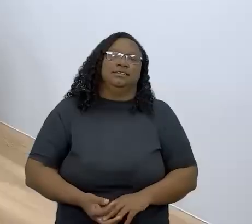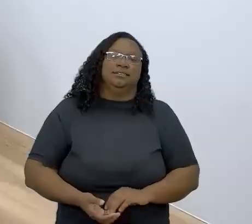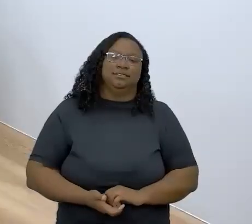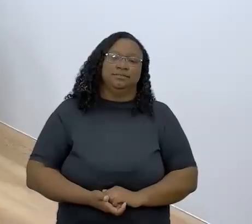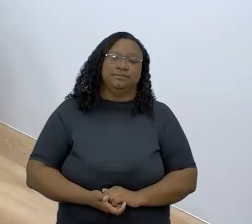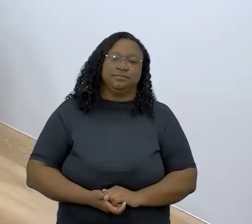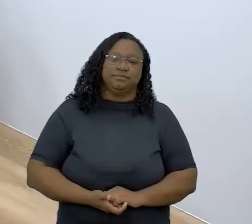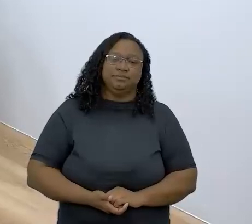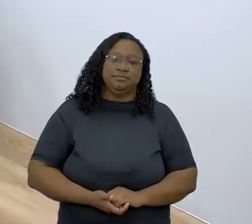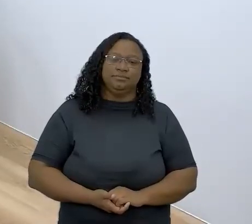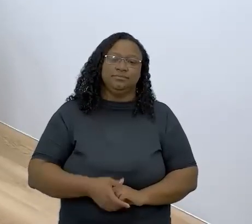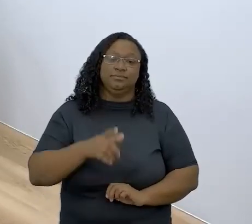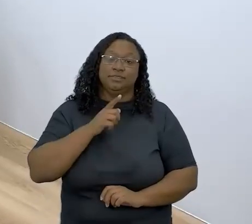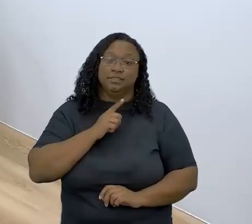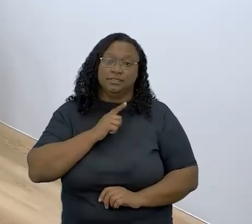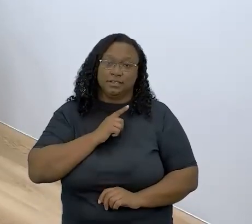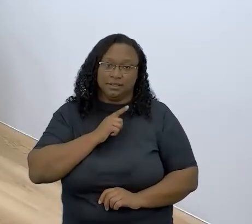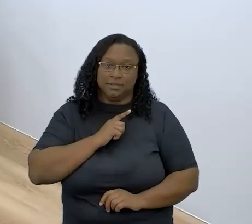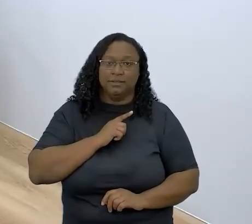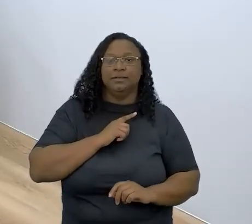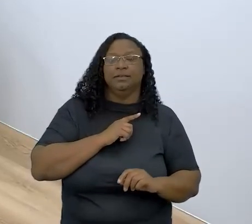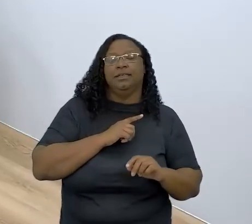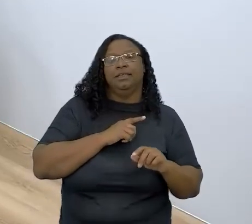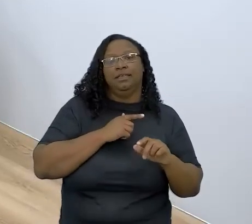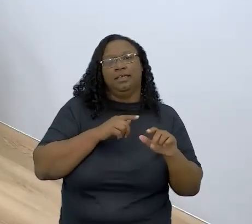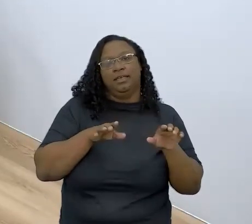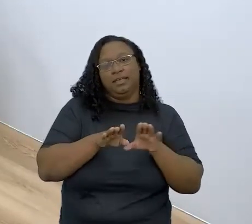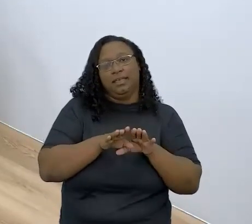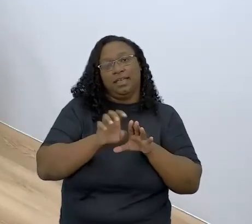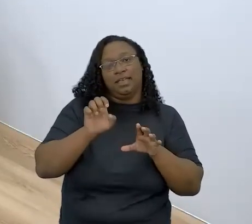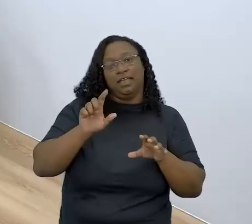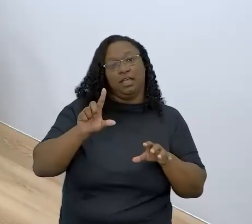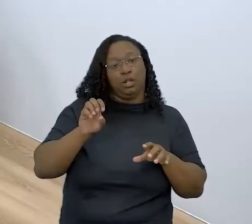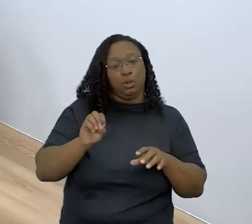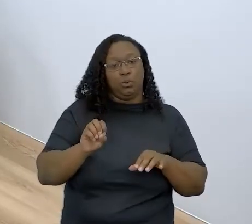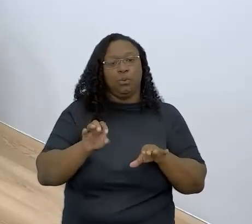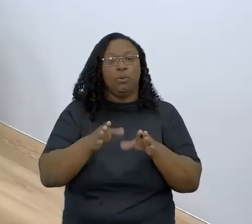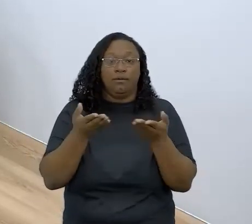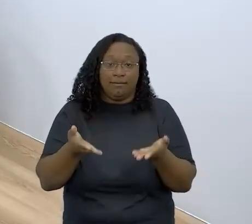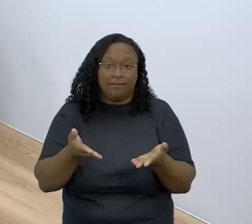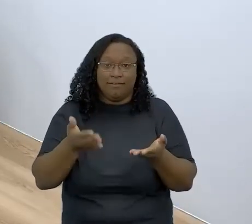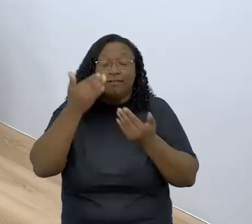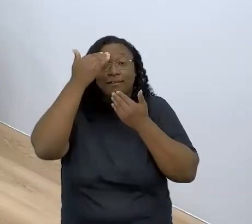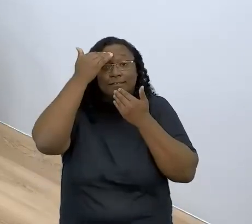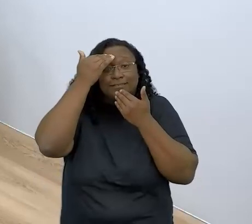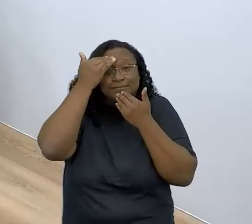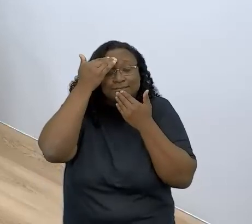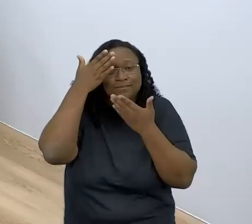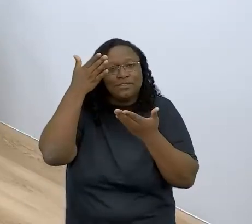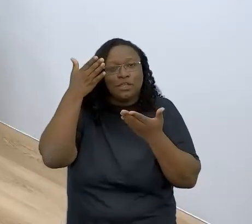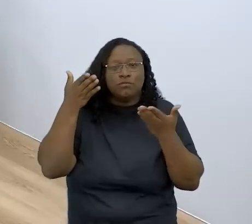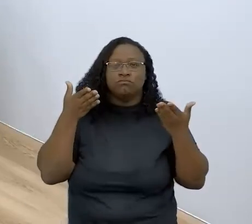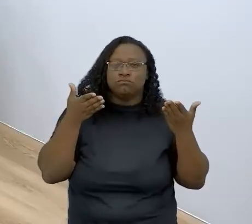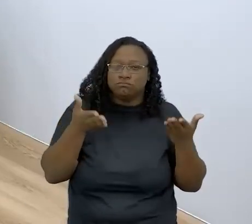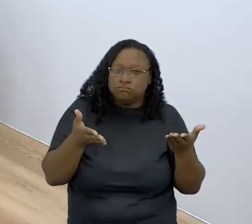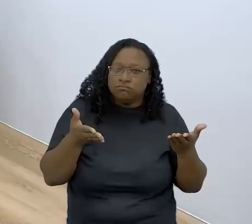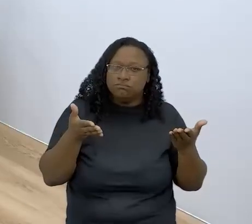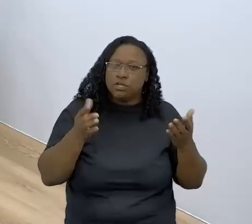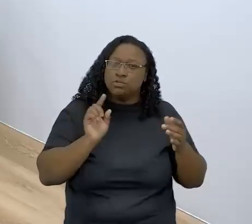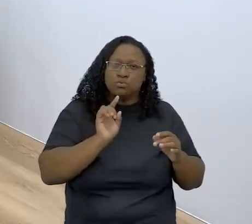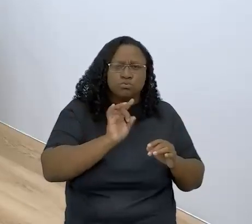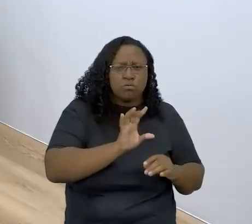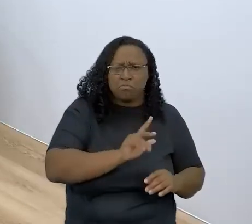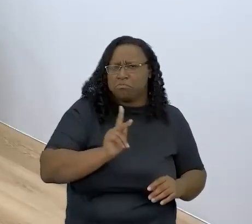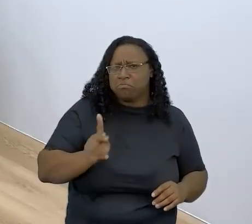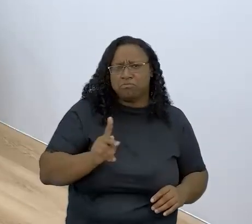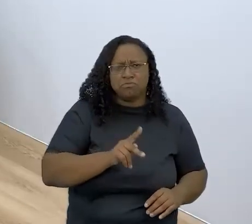Elô, né? Que tá aqui comigo também produzindo. E agradecer a você, por você não ser somente uma professora, mas